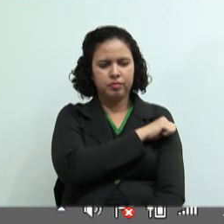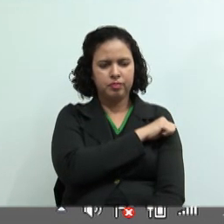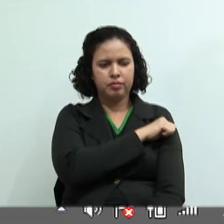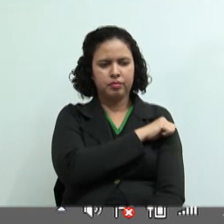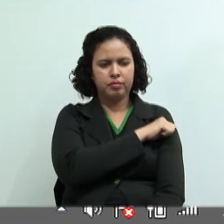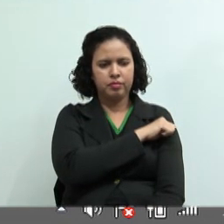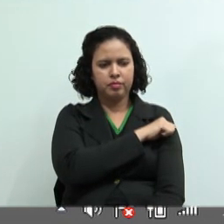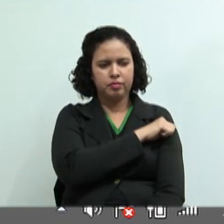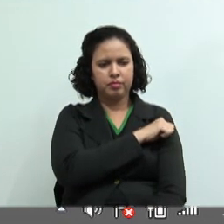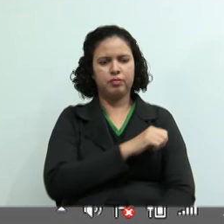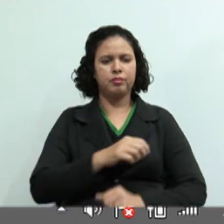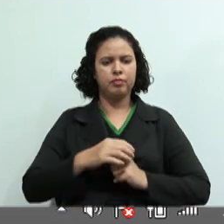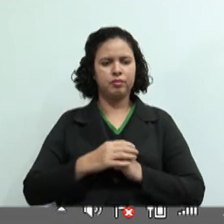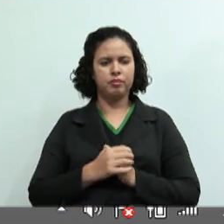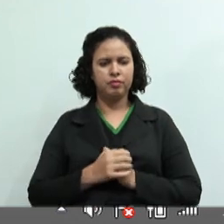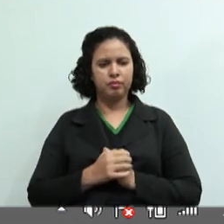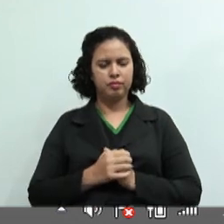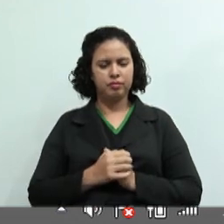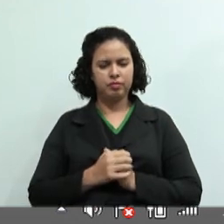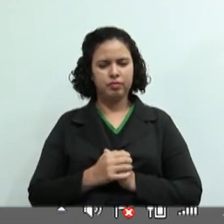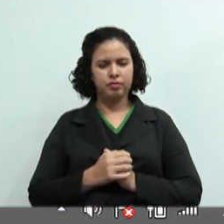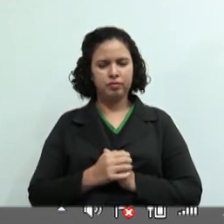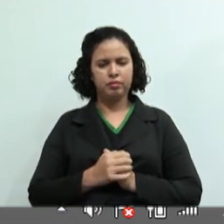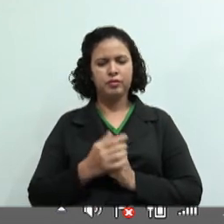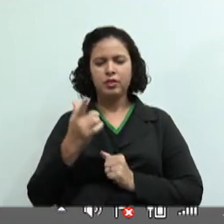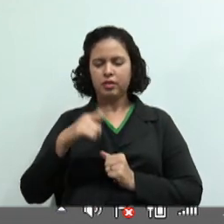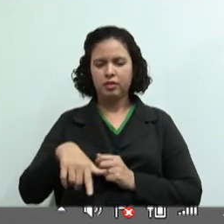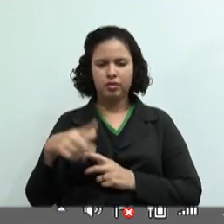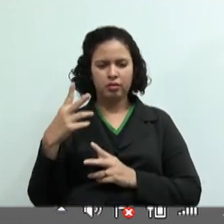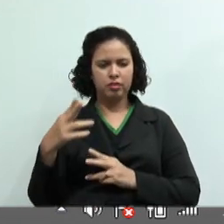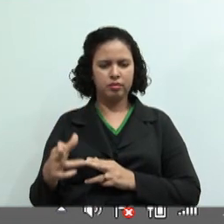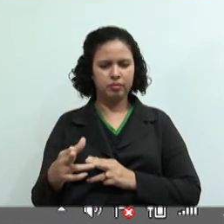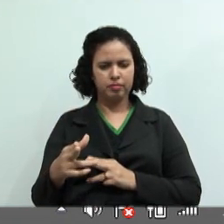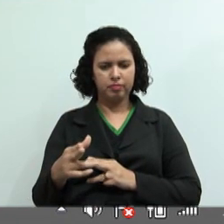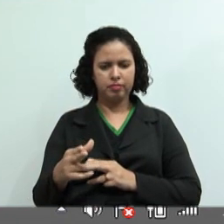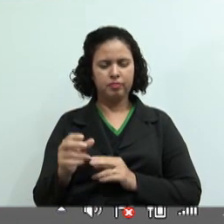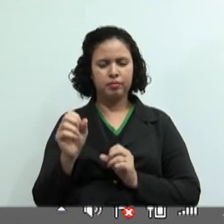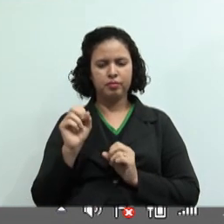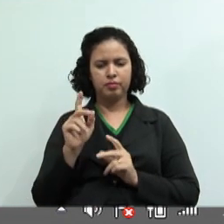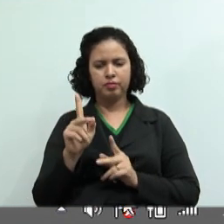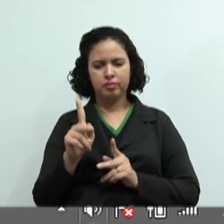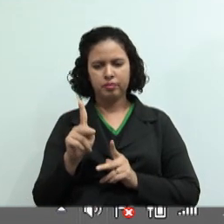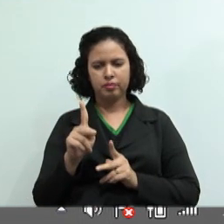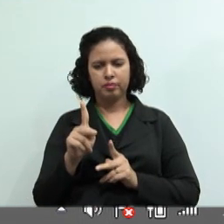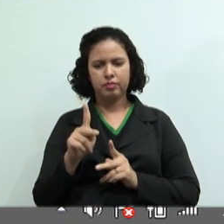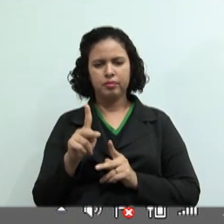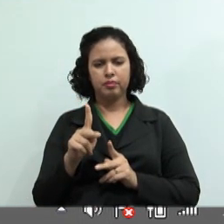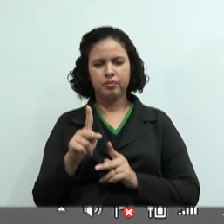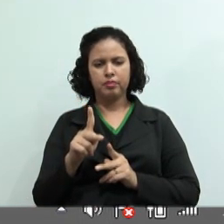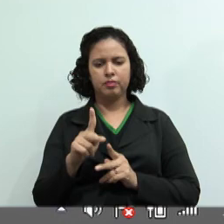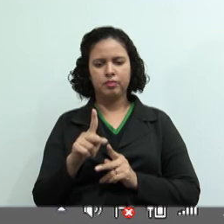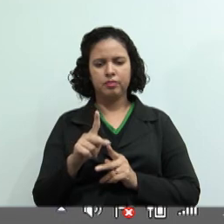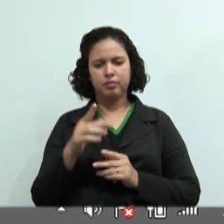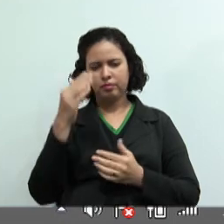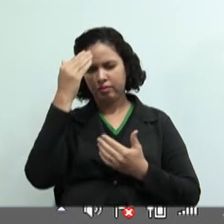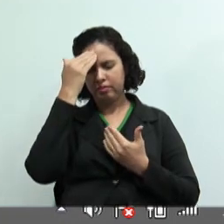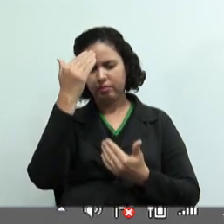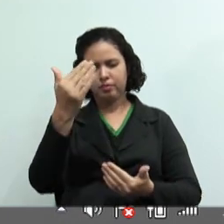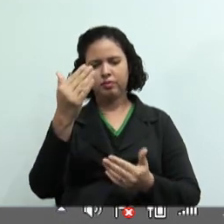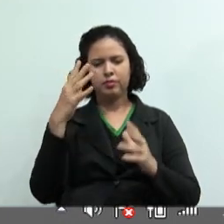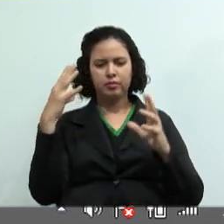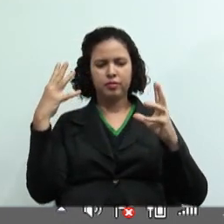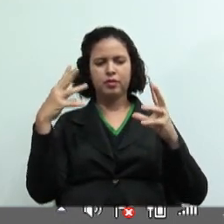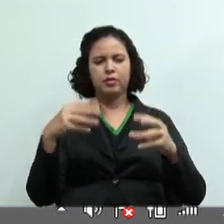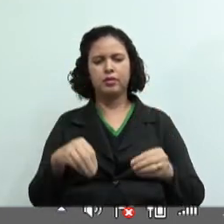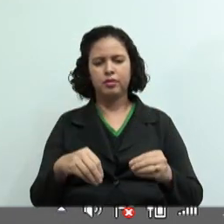deixa eu ajustar essa foto aqui. Ah, professora, é a mesma escola. Ok, muito obrigada a